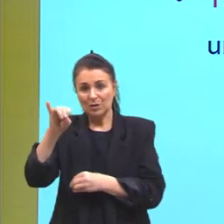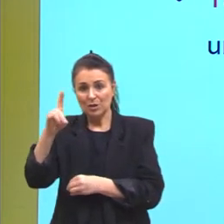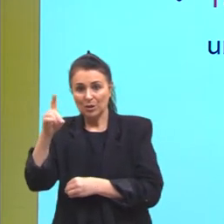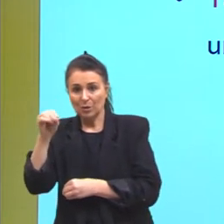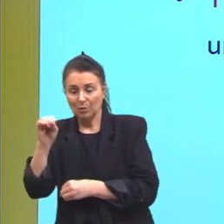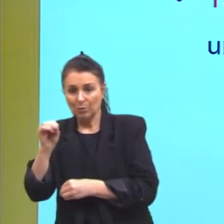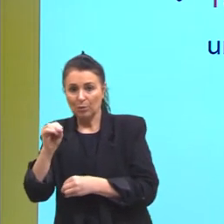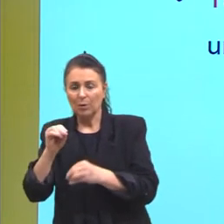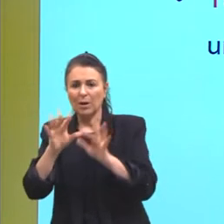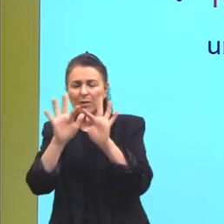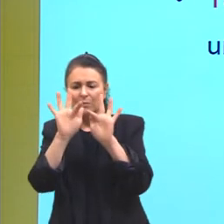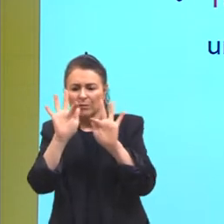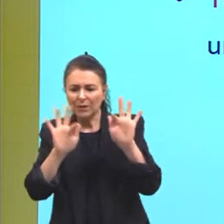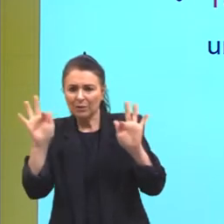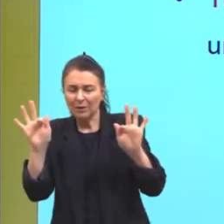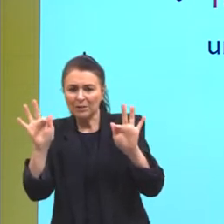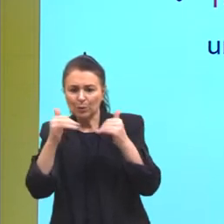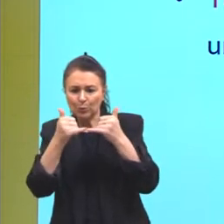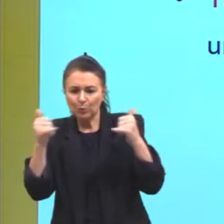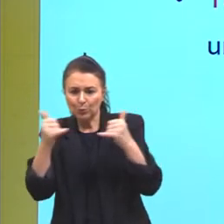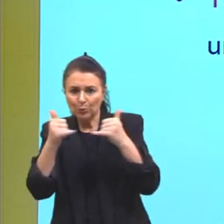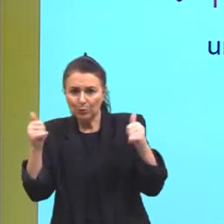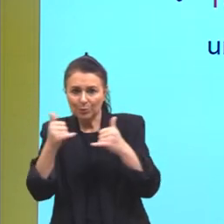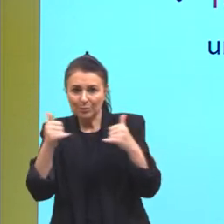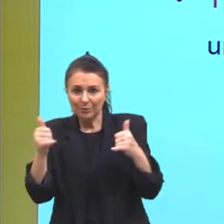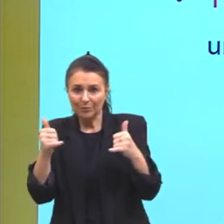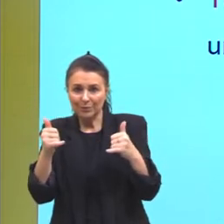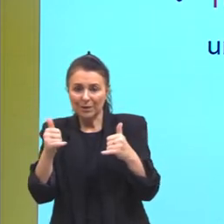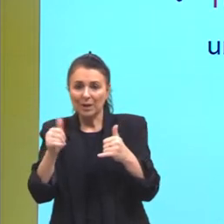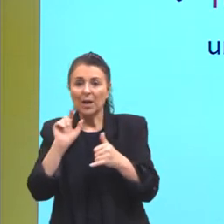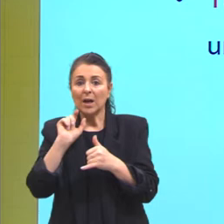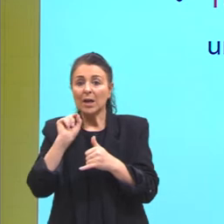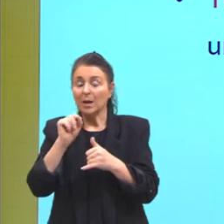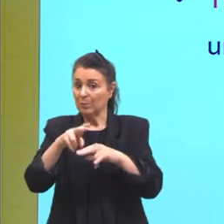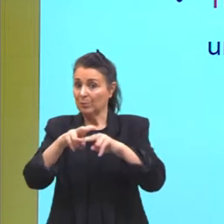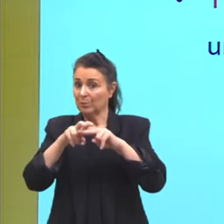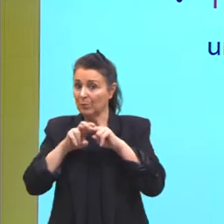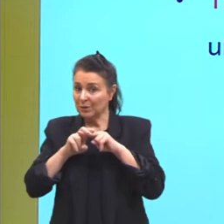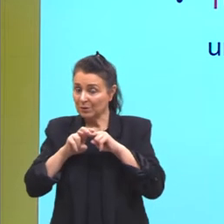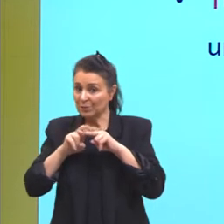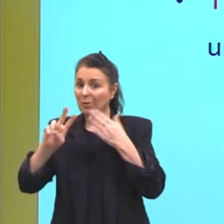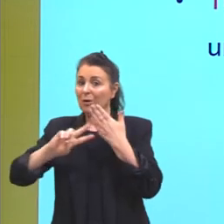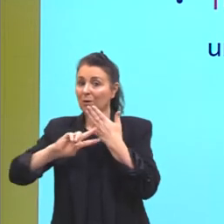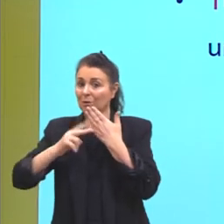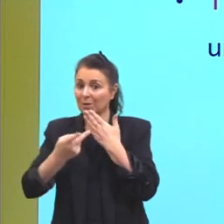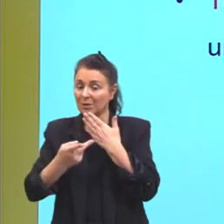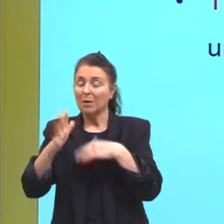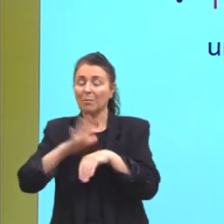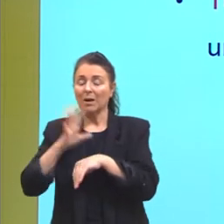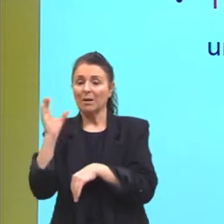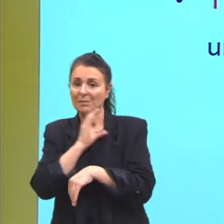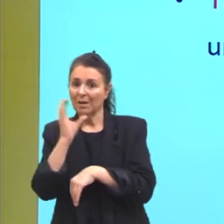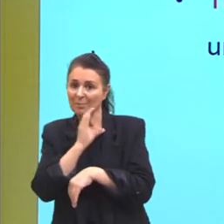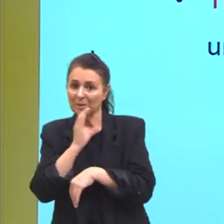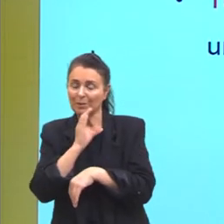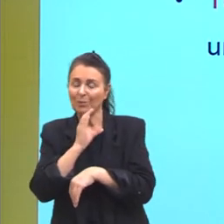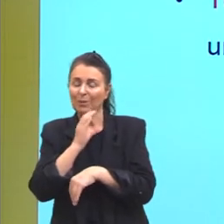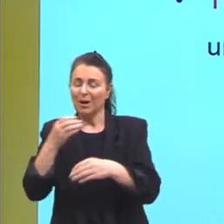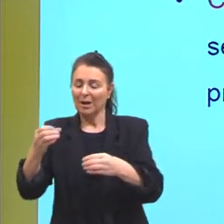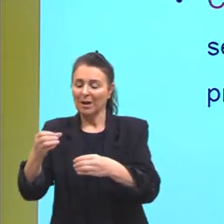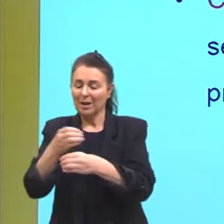vai ser a frequência dos choques efetivos. E, consequentemente, mais rápida aquela reação vai estar ocorrendo.